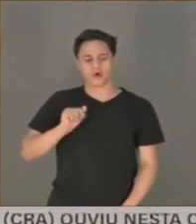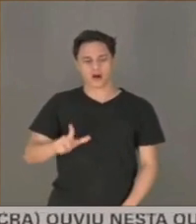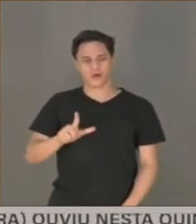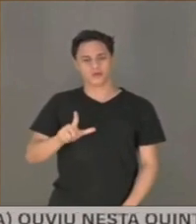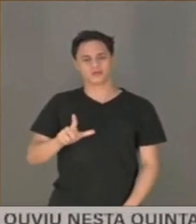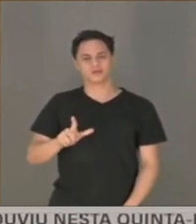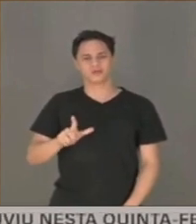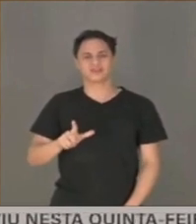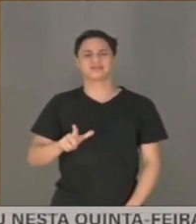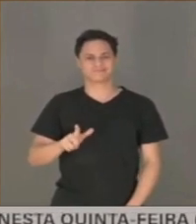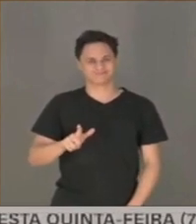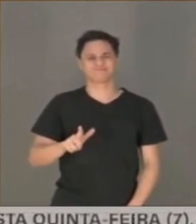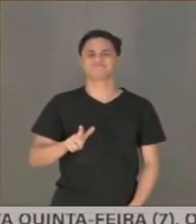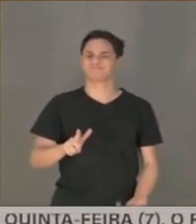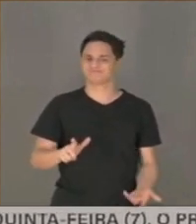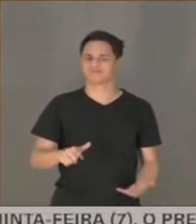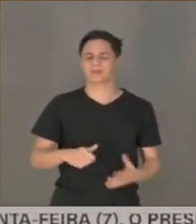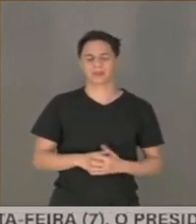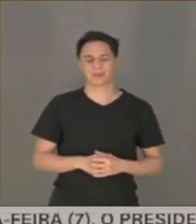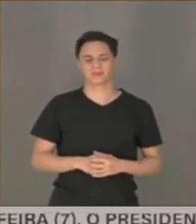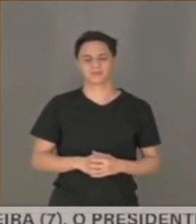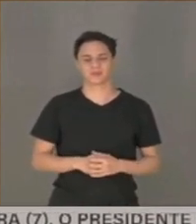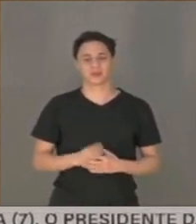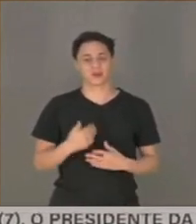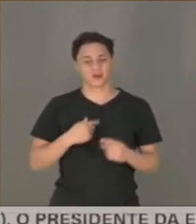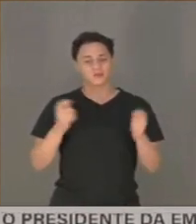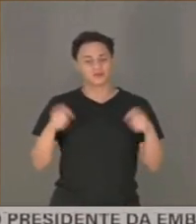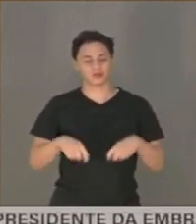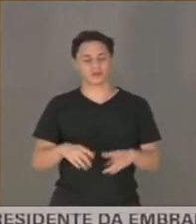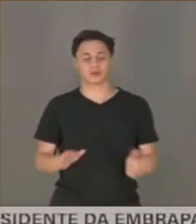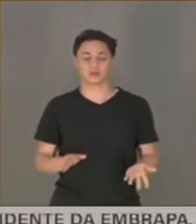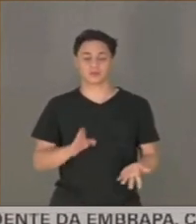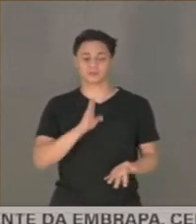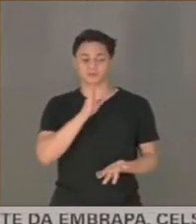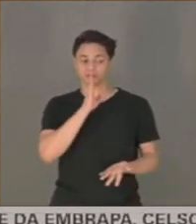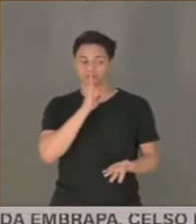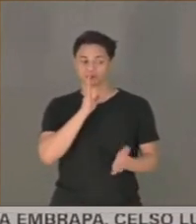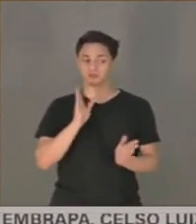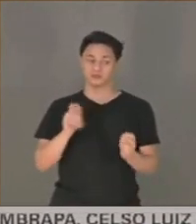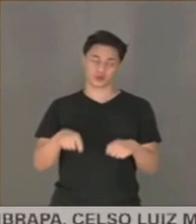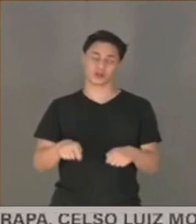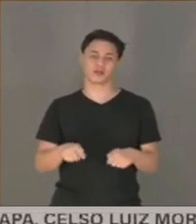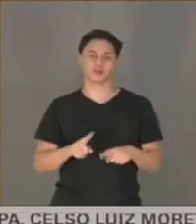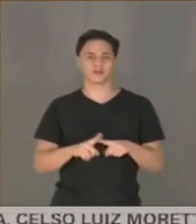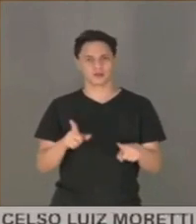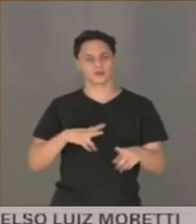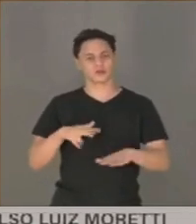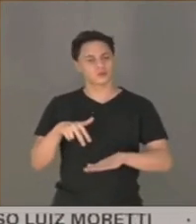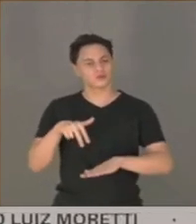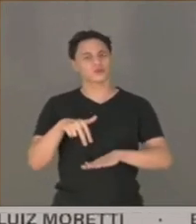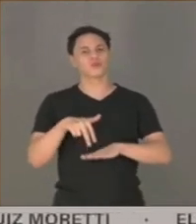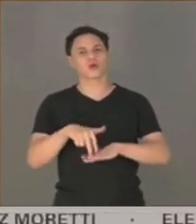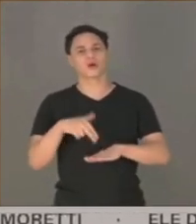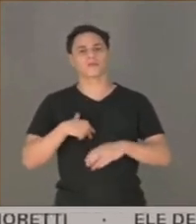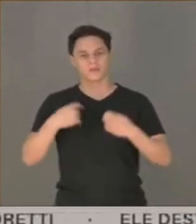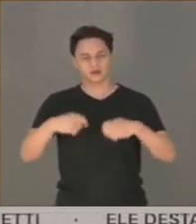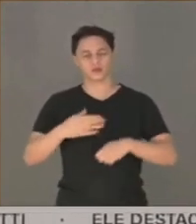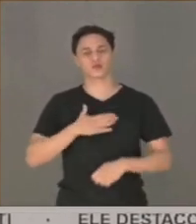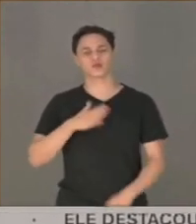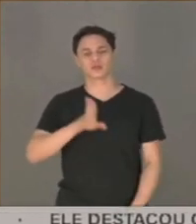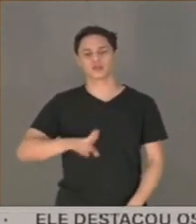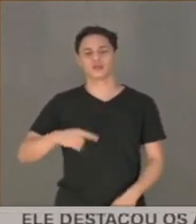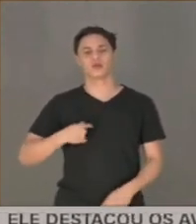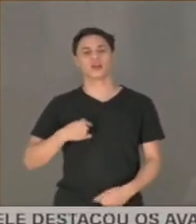é a opção moral que a gente se cobra. Eu podia ter feito, agido, para impedir que 599